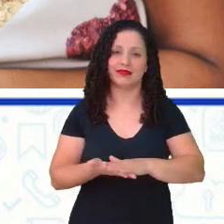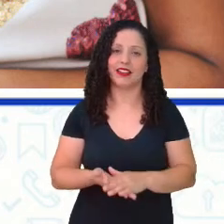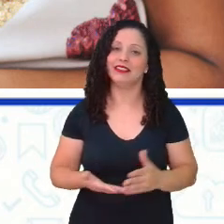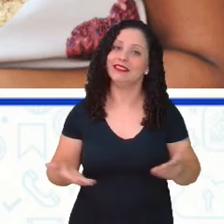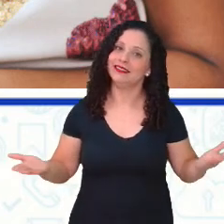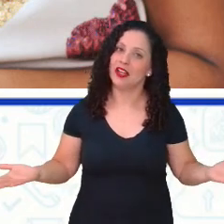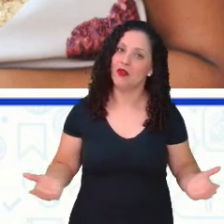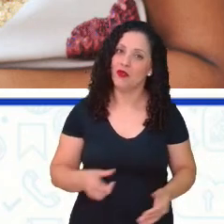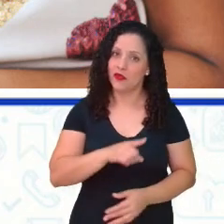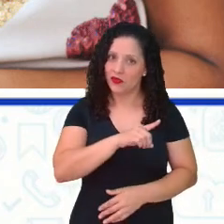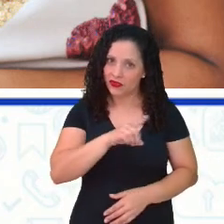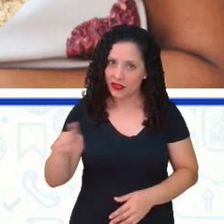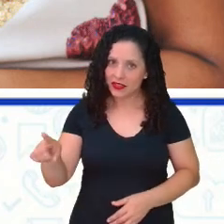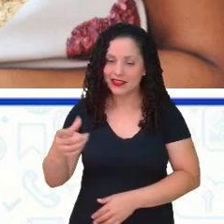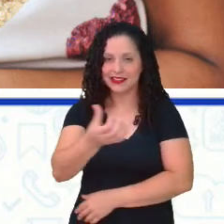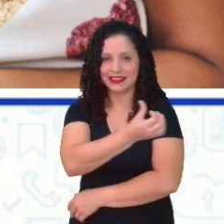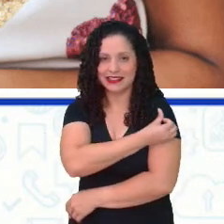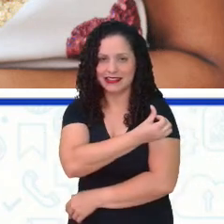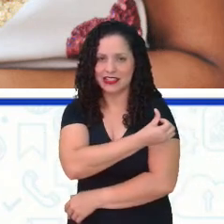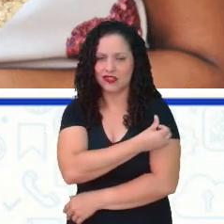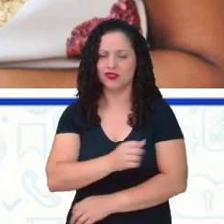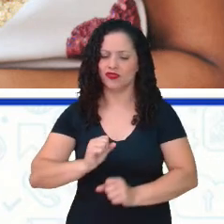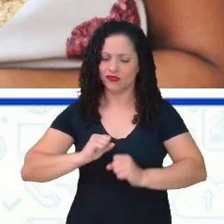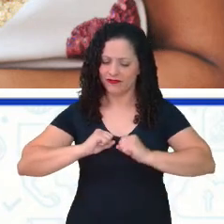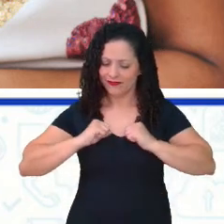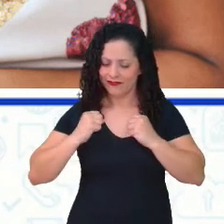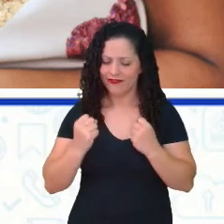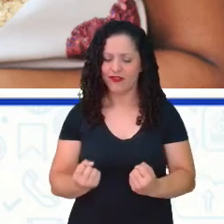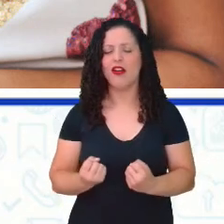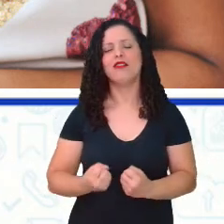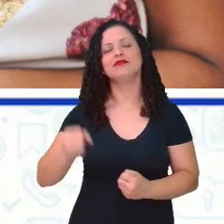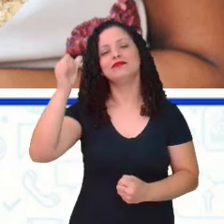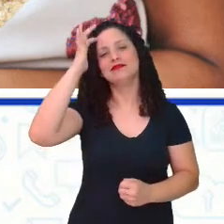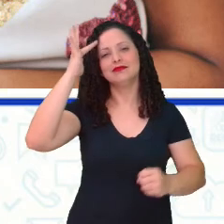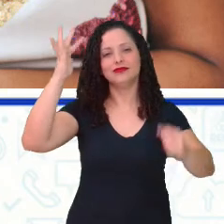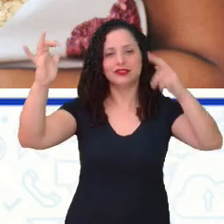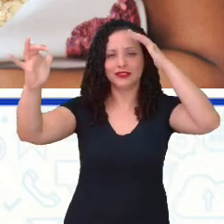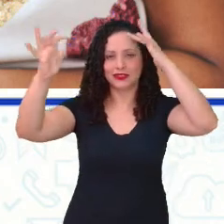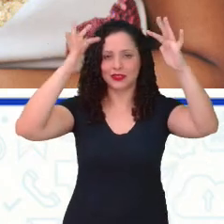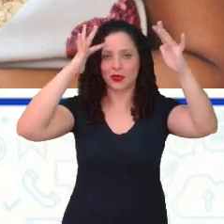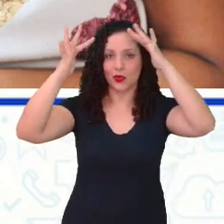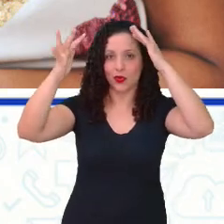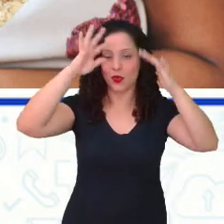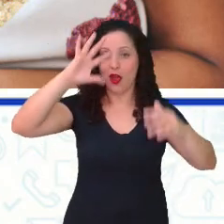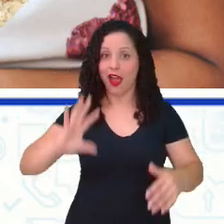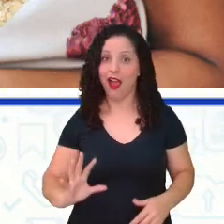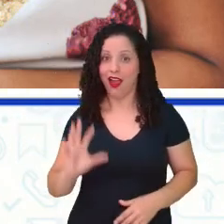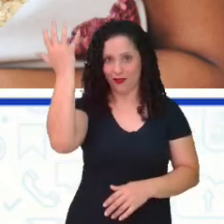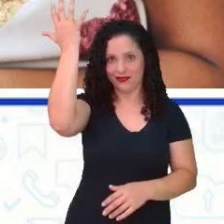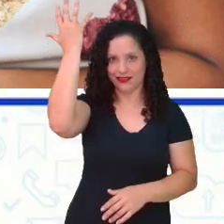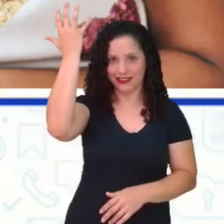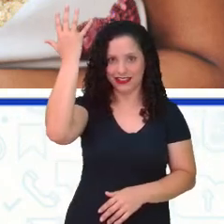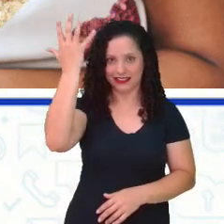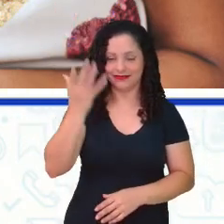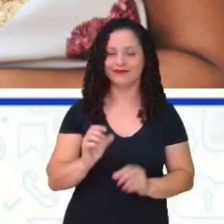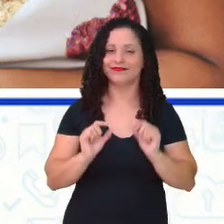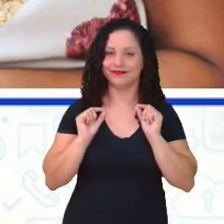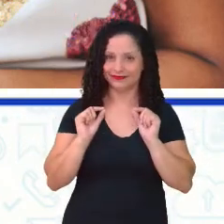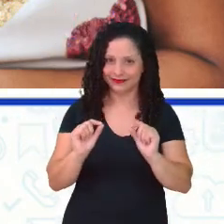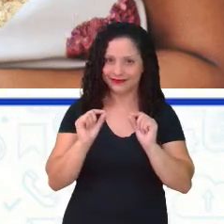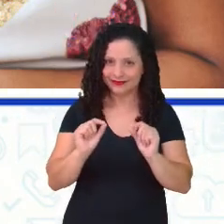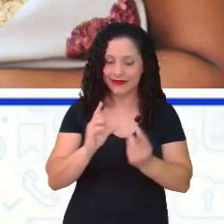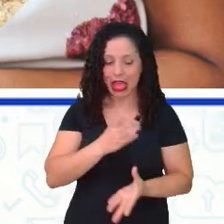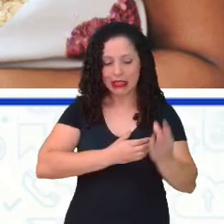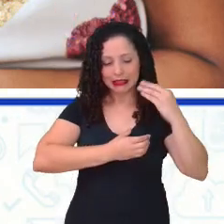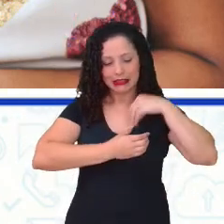ano, realizem, não é? Se esforcem e realize o sonho que está dentro de vocês. Então,